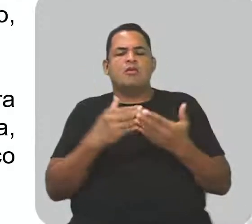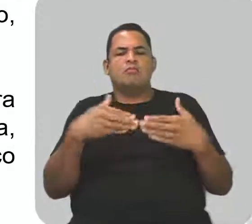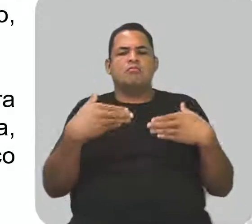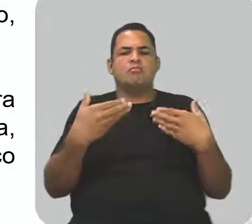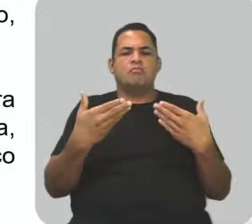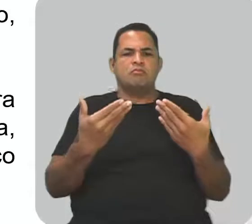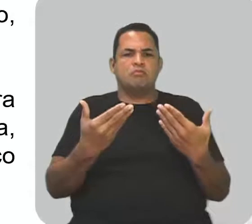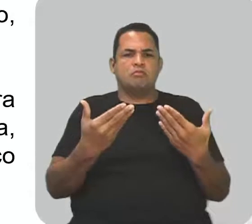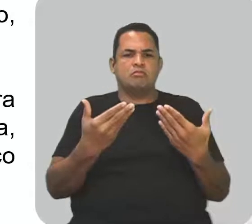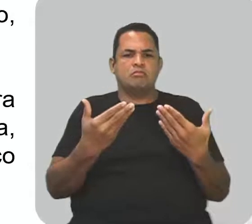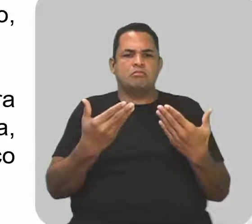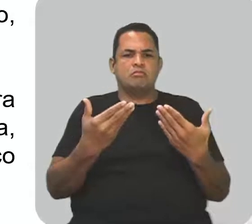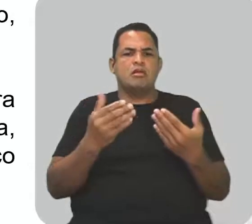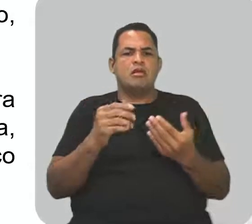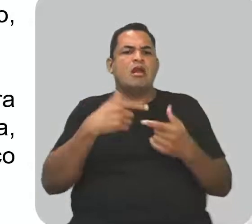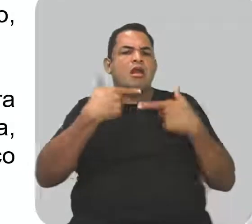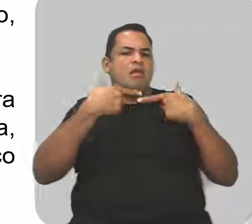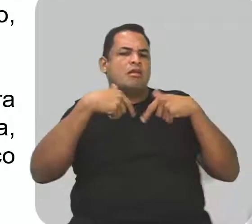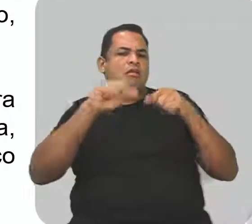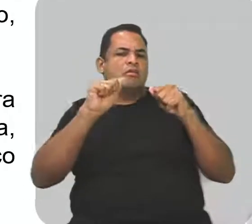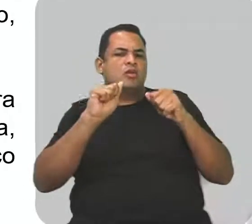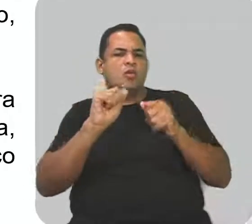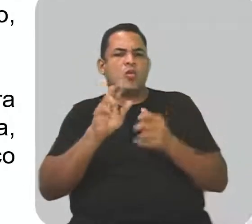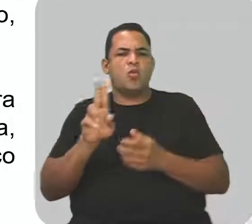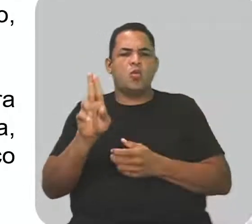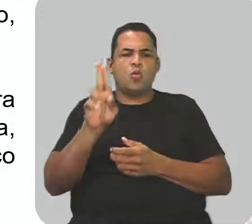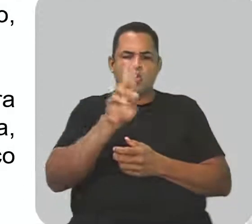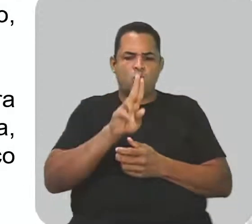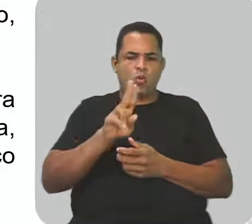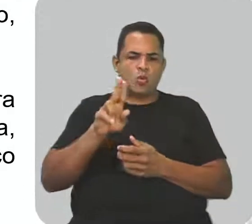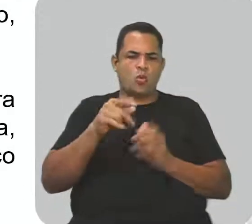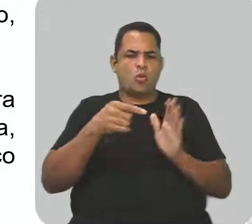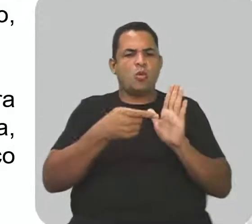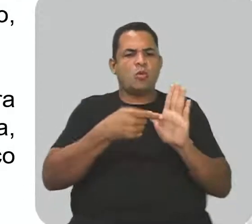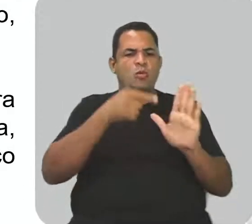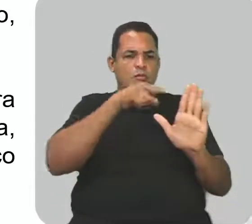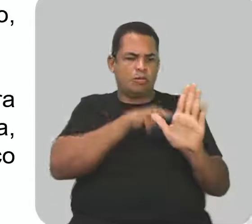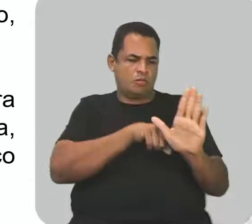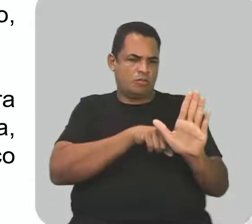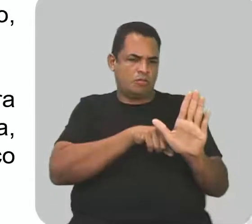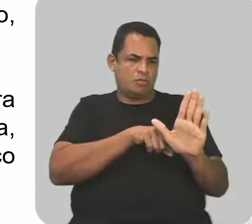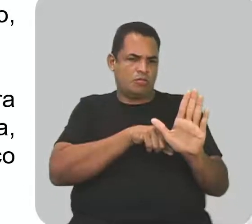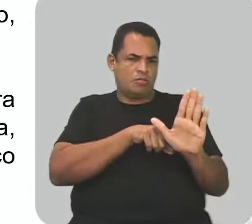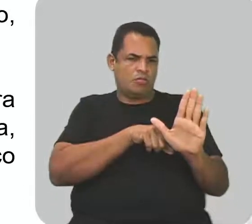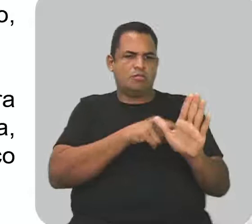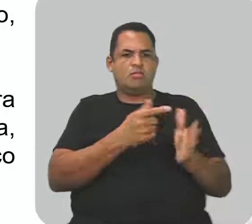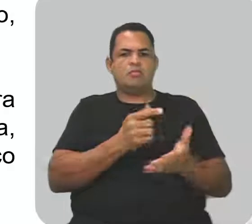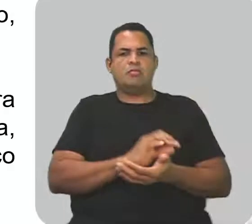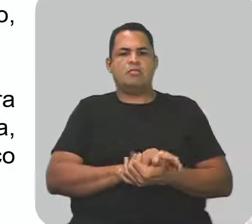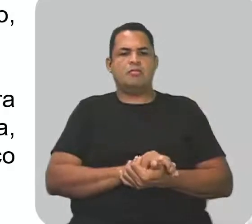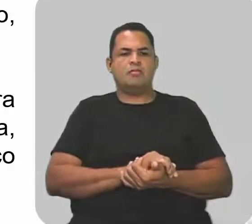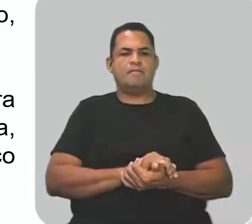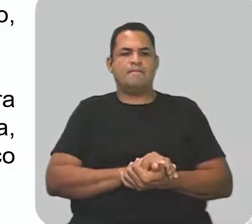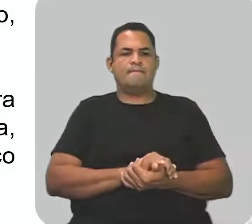essa linguagem preferindo o seu sentido conotativo figurado.